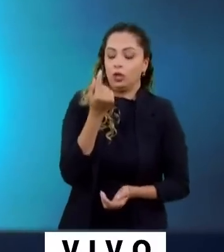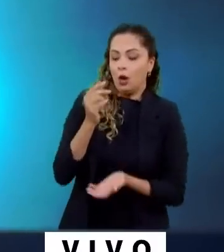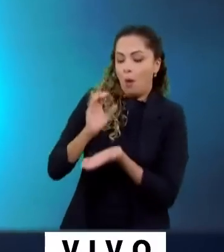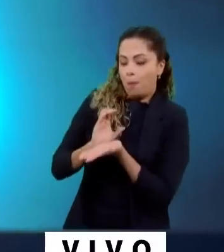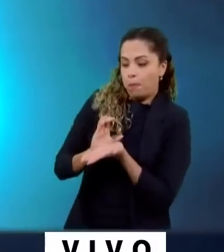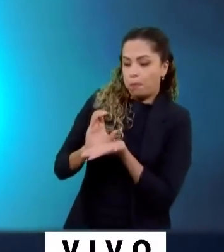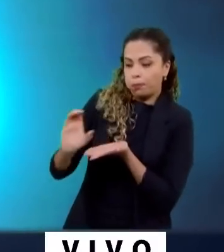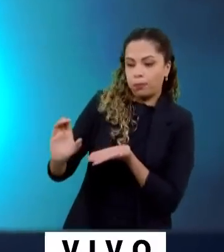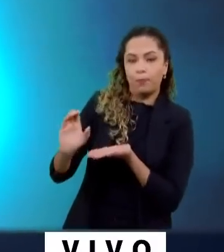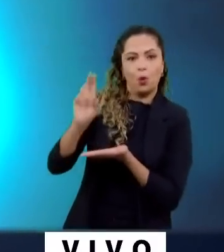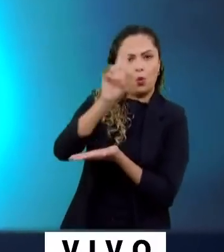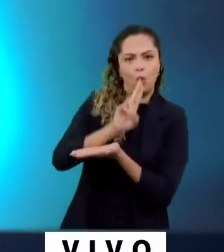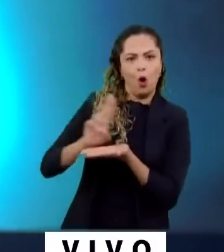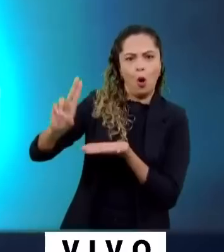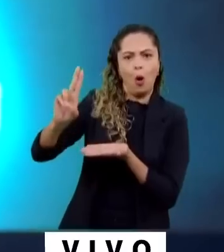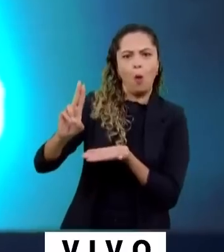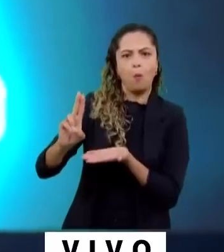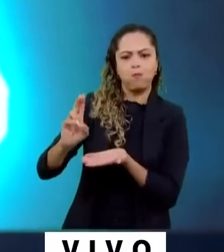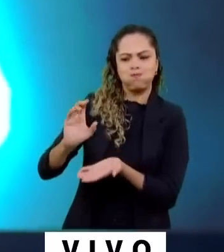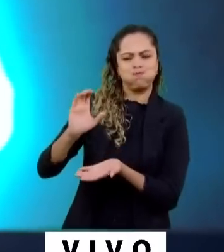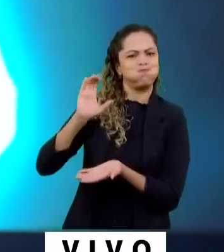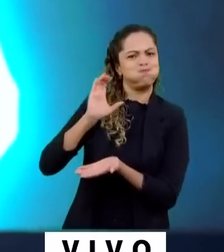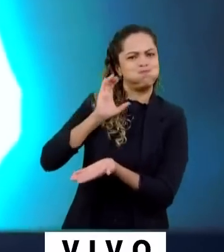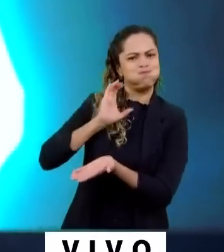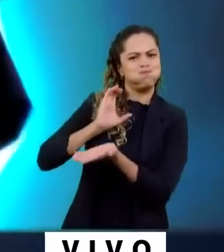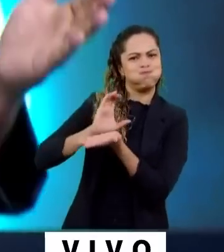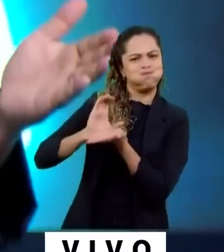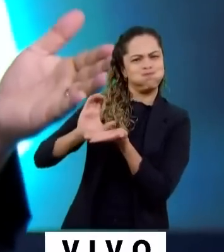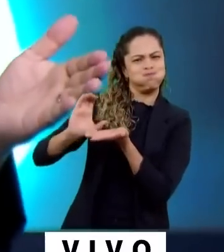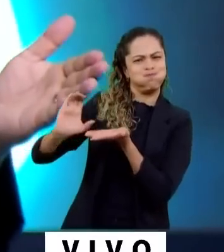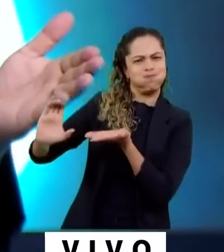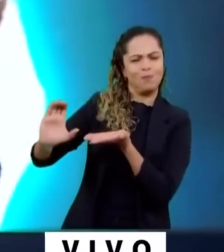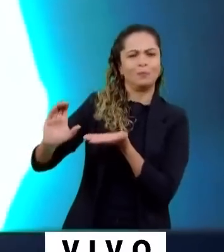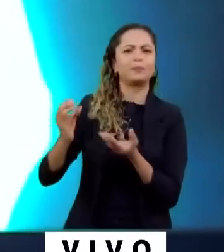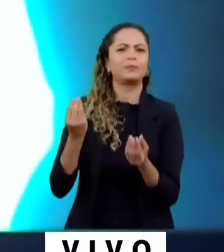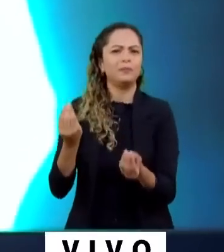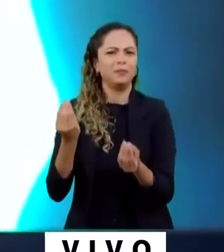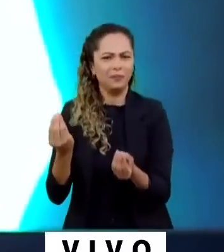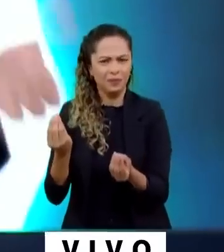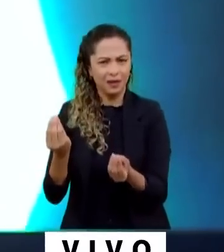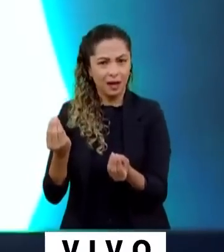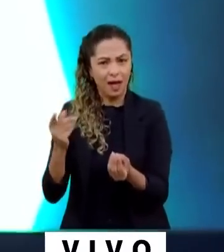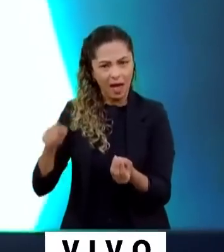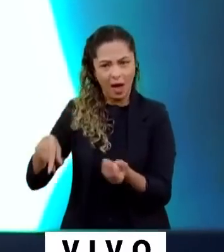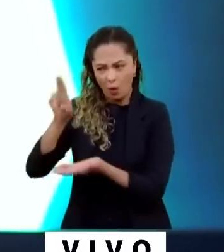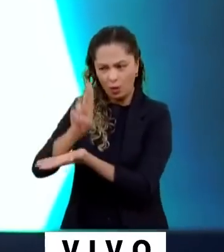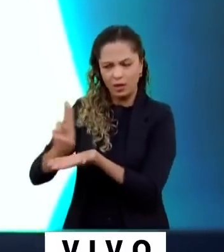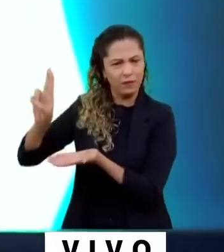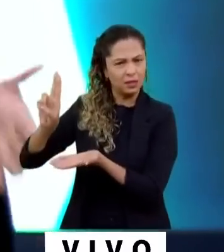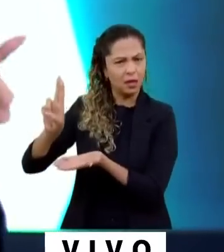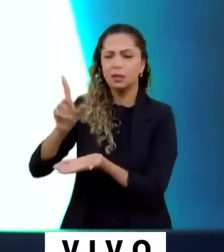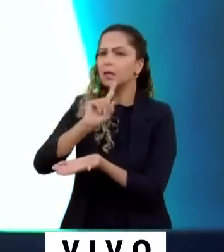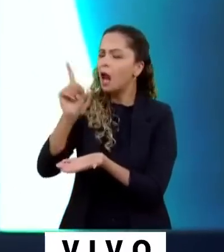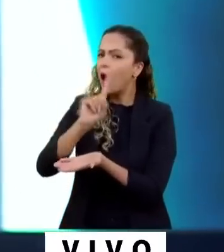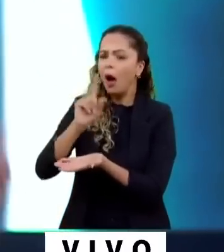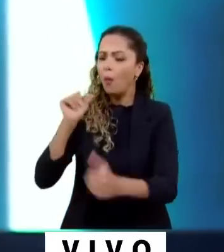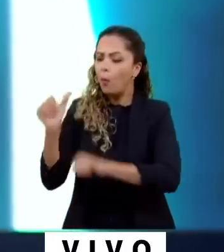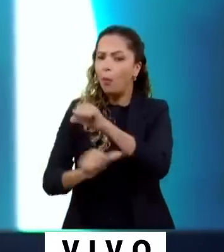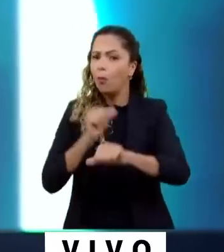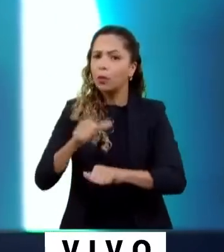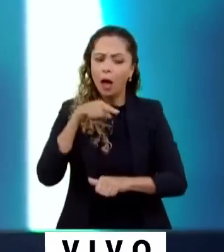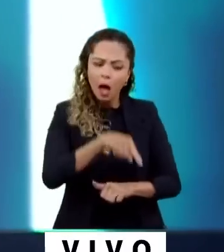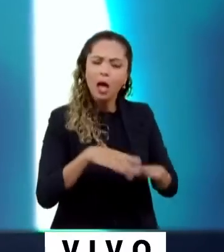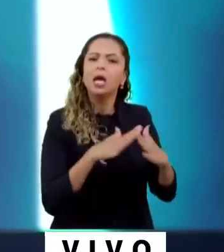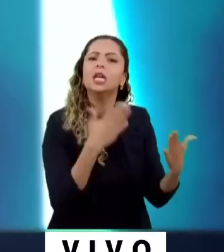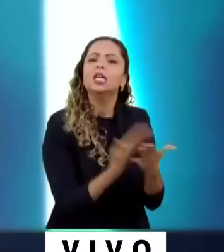um valor muito alto é investido no teto, no telhado. Não se constrói uma casa pelo telhado, invista na educação de base, invista na criança,